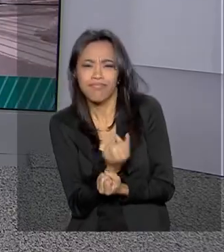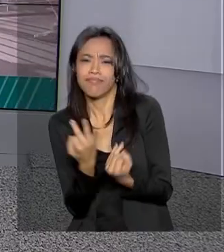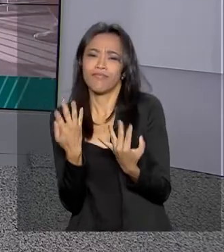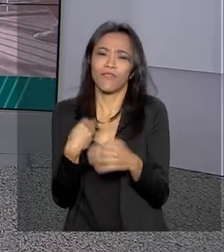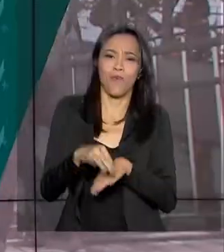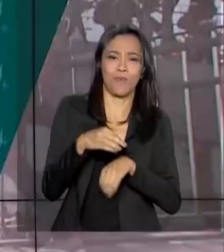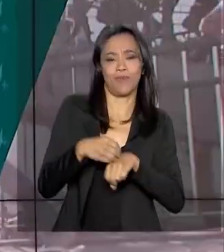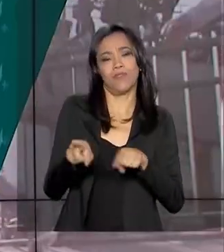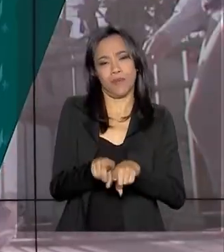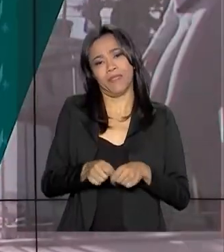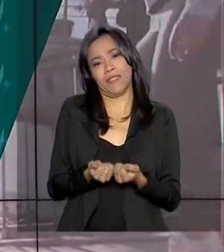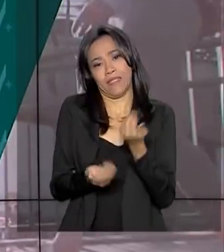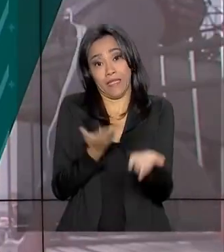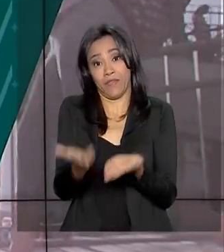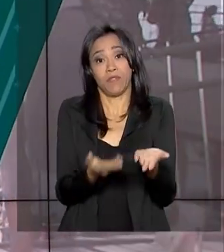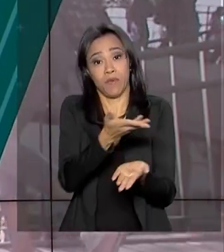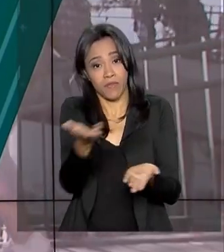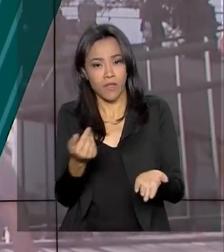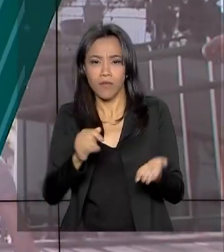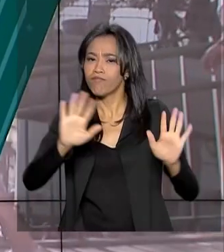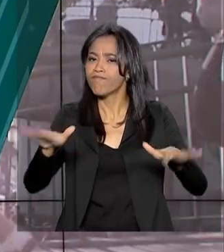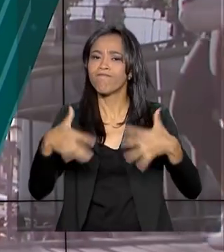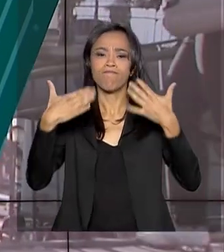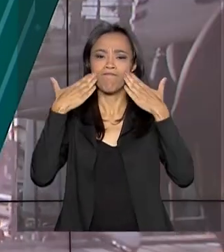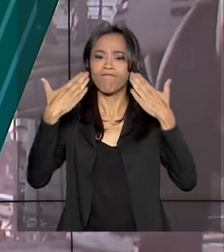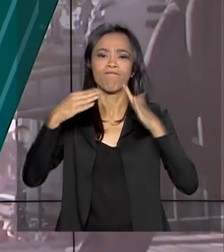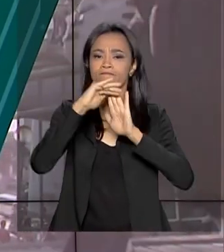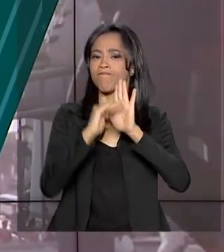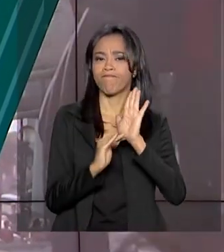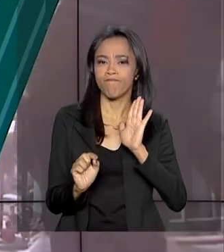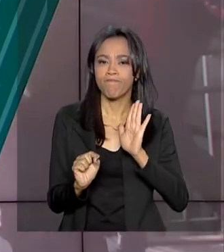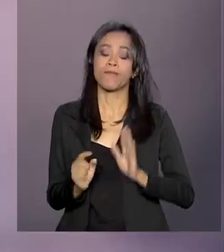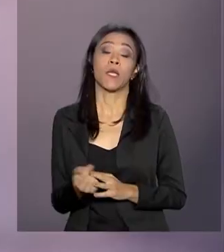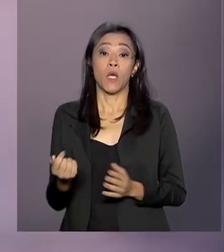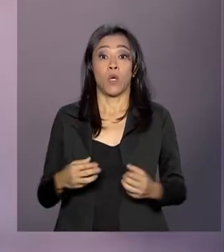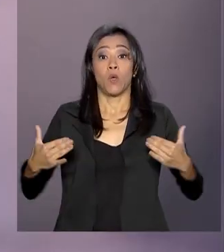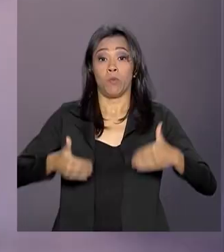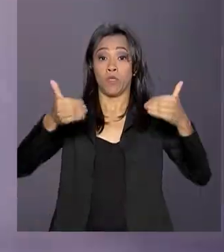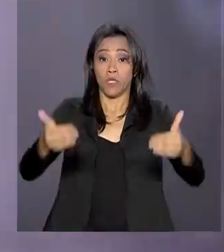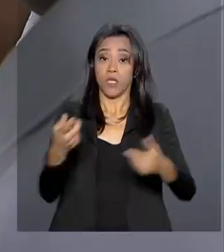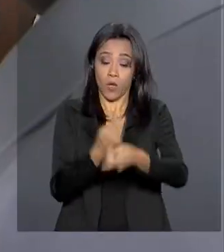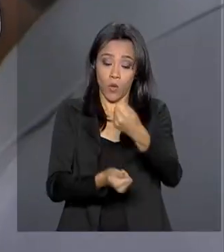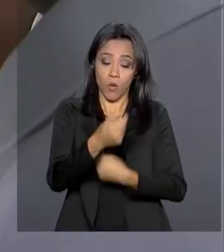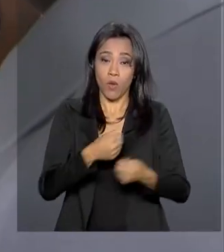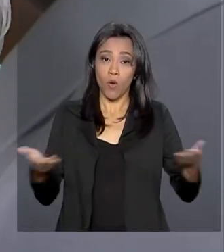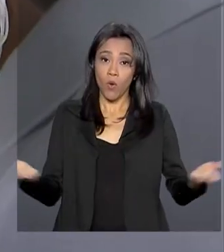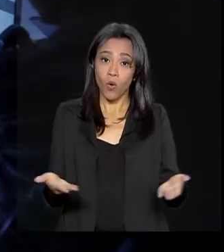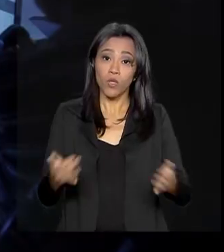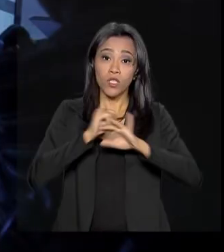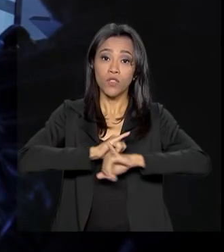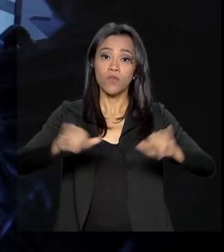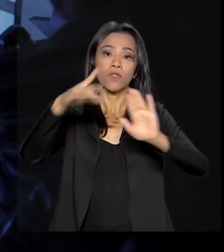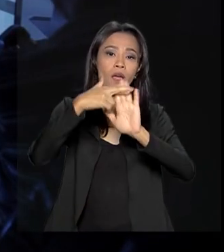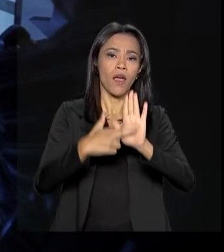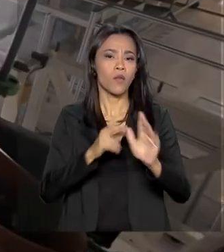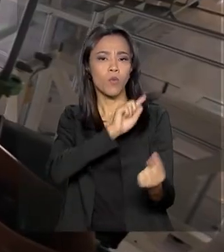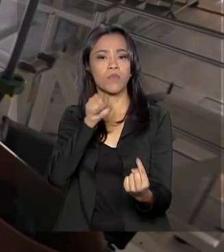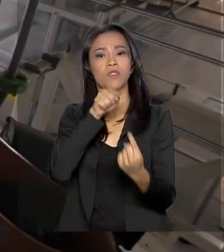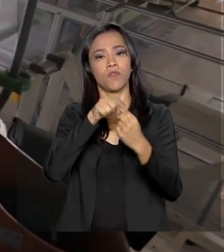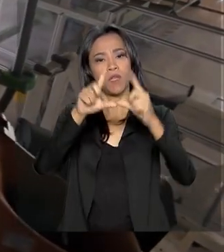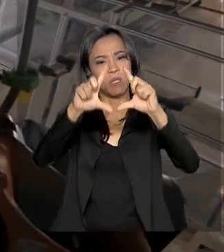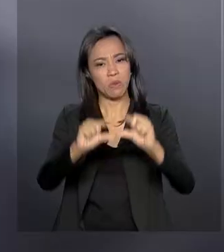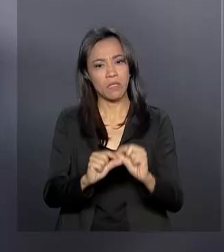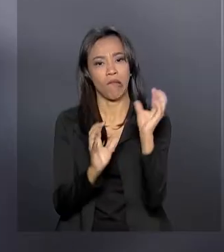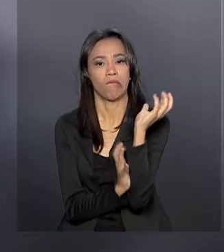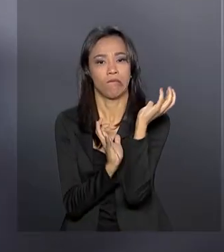serviço pra você. Confira os destaques desta edição. Ministério da Economia anuncia hoje medidas para reduzir a burocracia e o